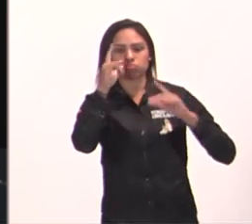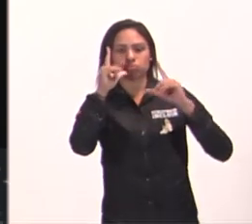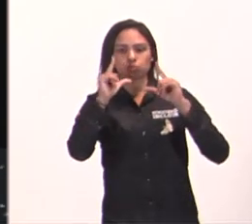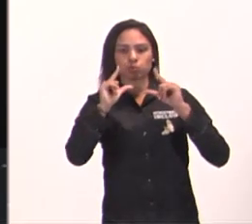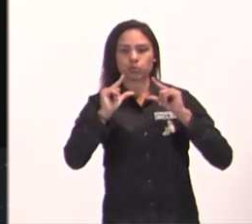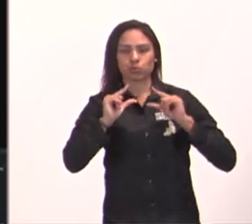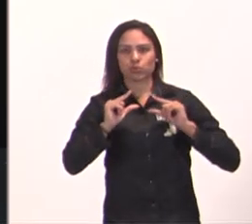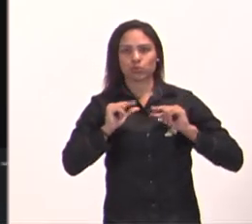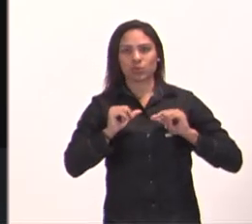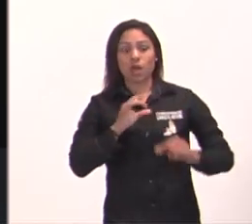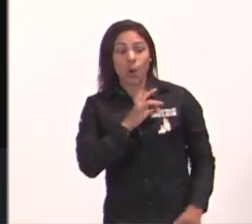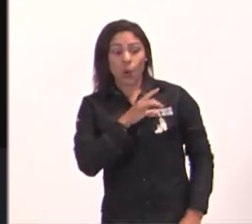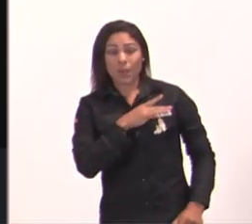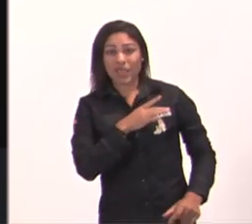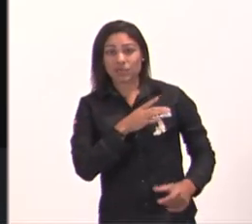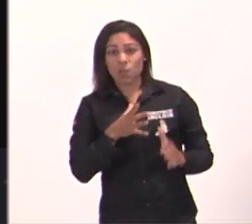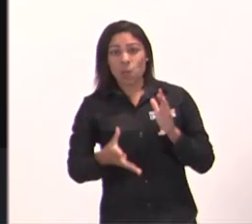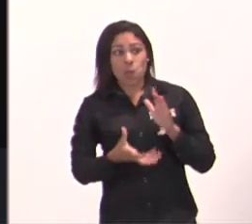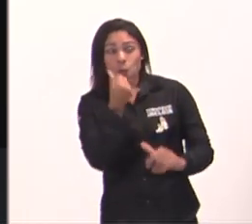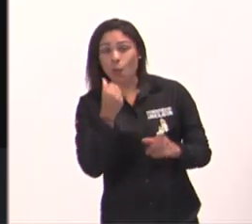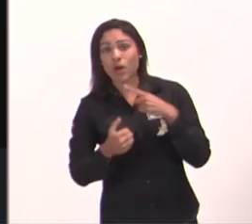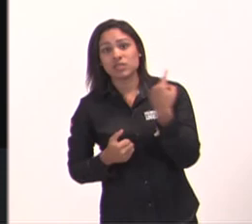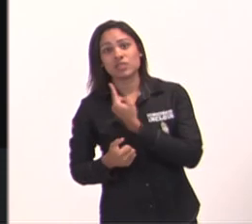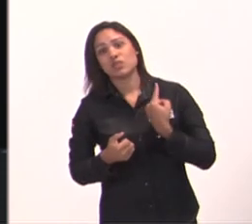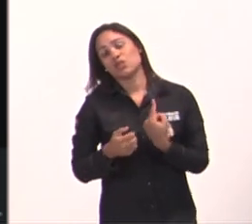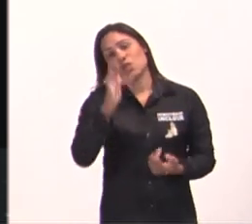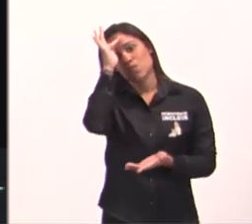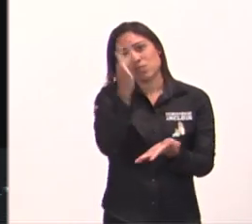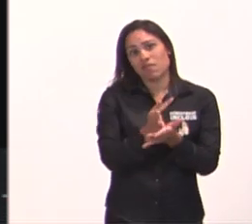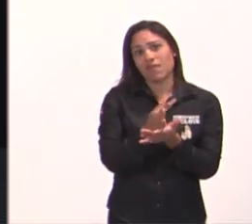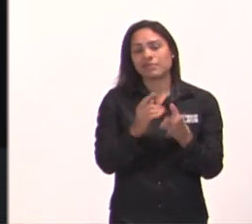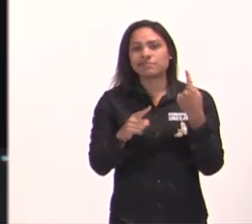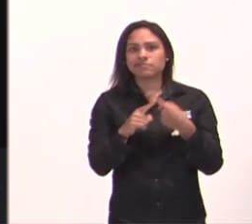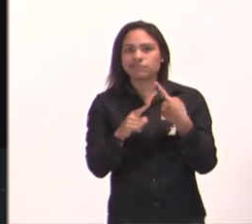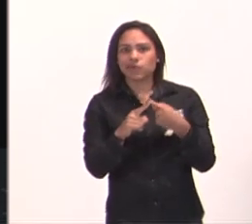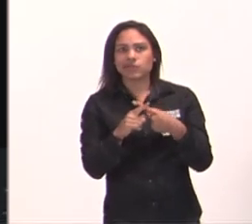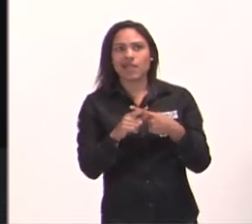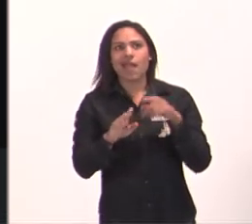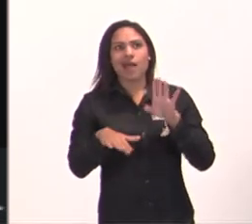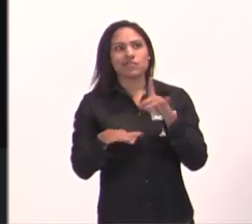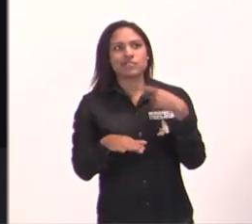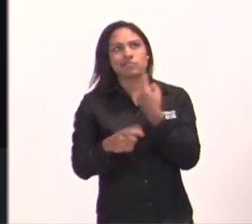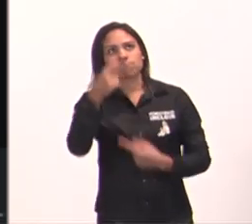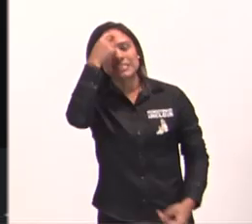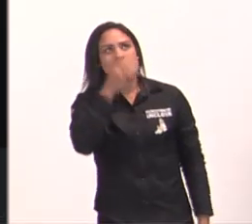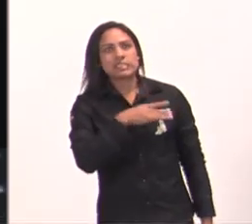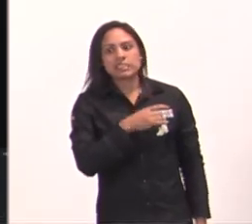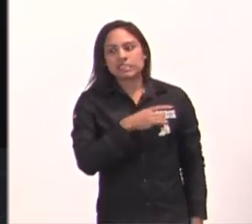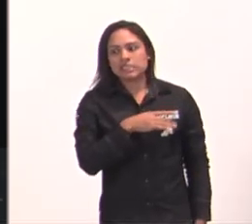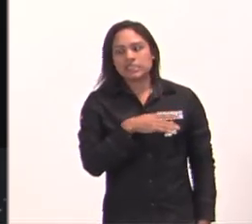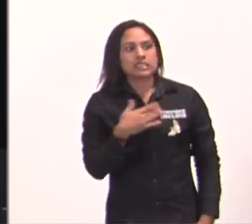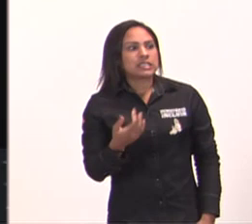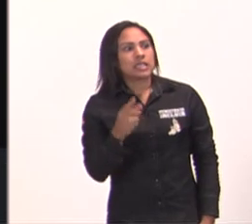você já não acredita, o medo faz você pensar assim, olha, aconteceu para A, para B, para C, para mim nunca vai acontecer, isso é uma